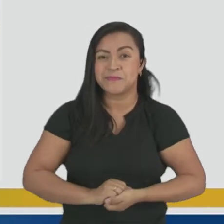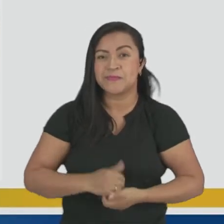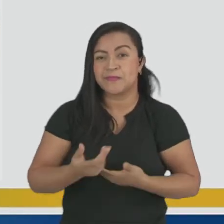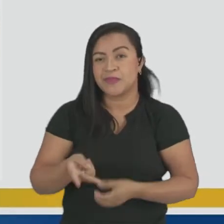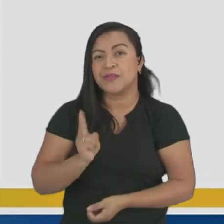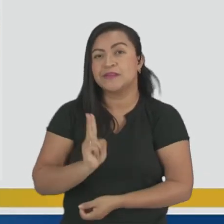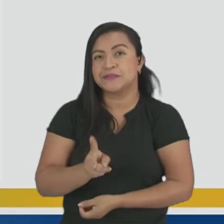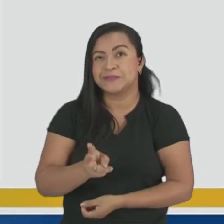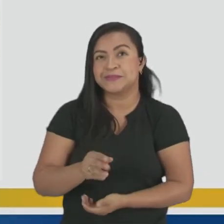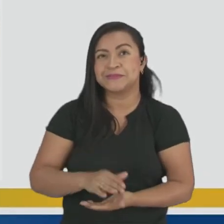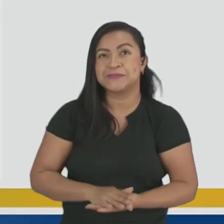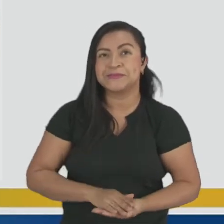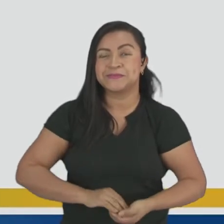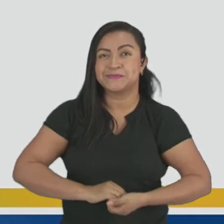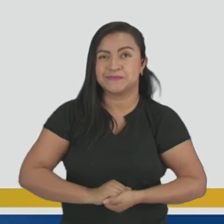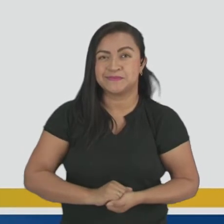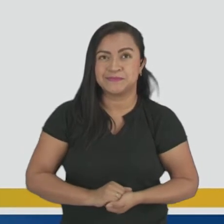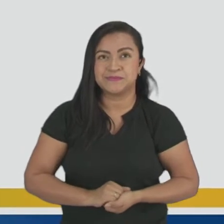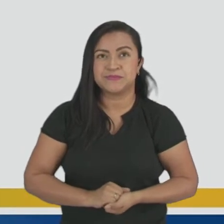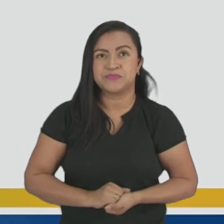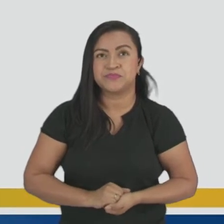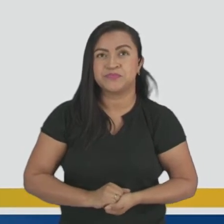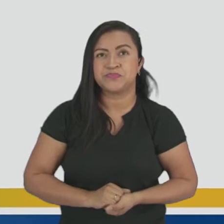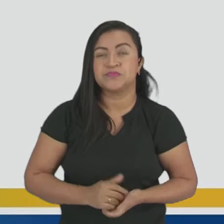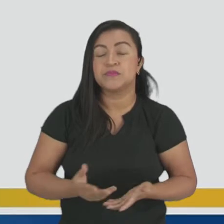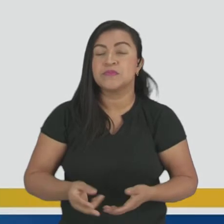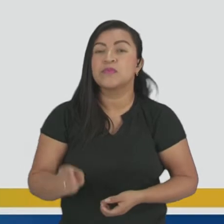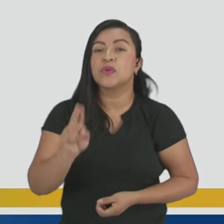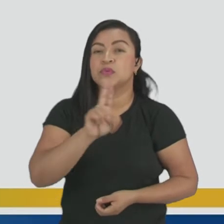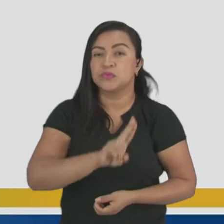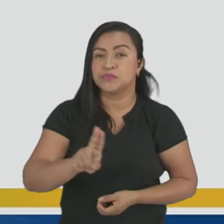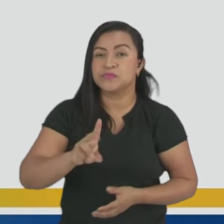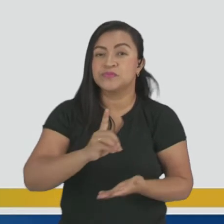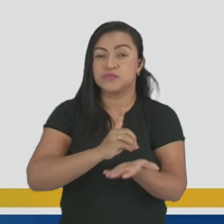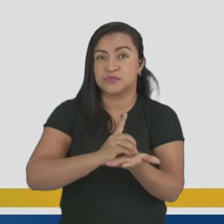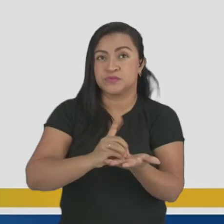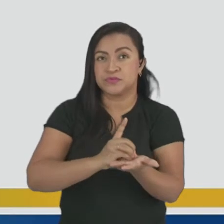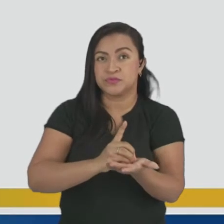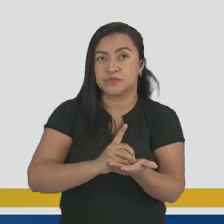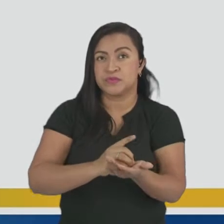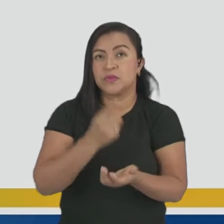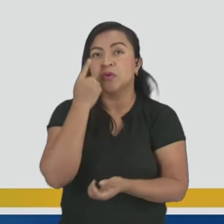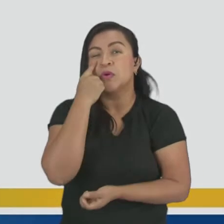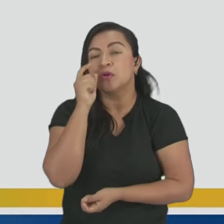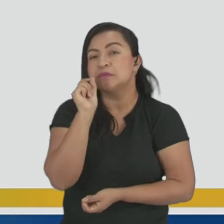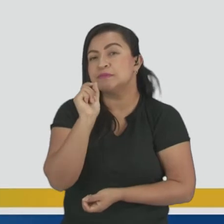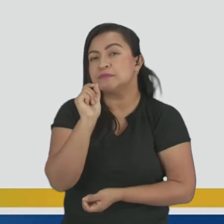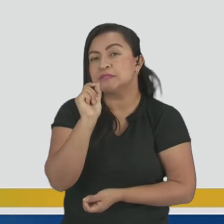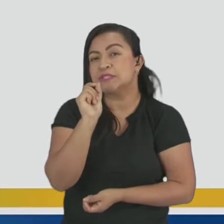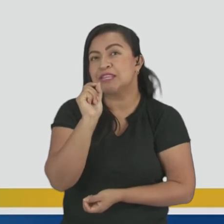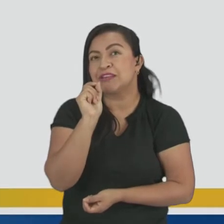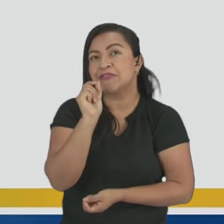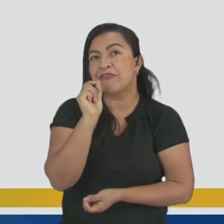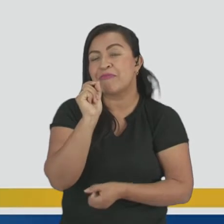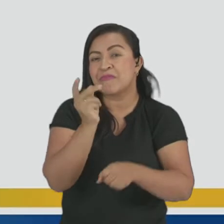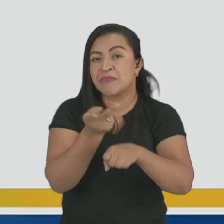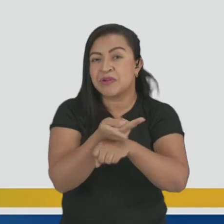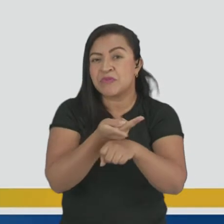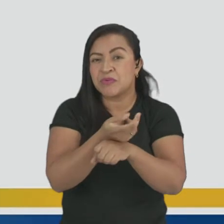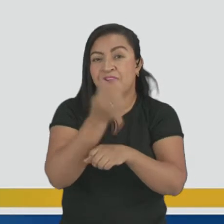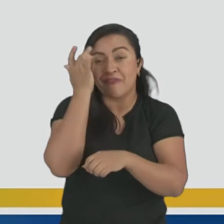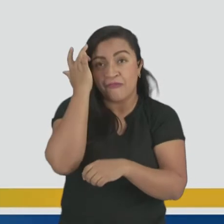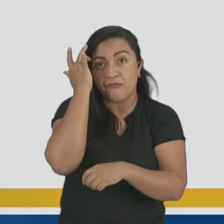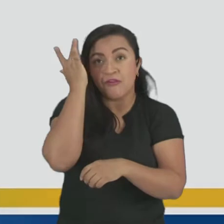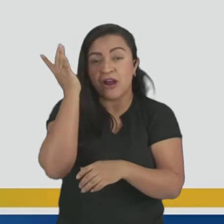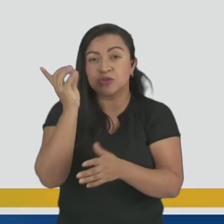Continuando a tela, vamos lá. Olha, o uso do dicionário. Observe que para facilitar a procura de uma palavra, os